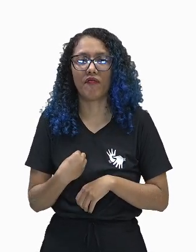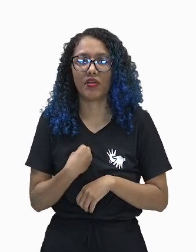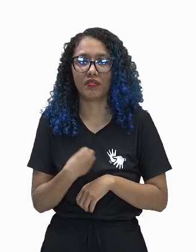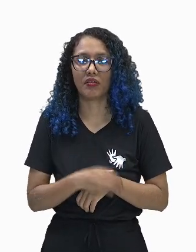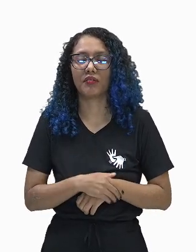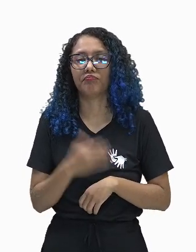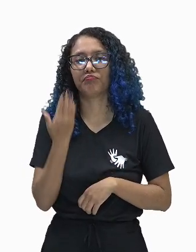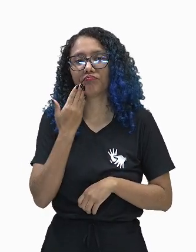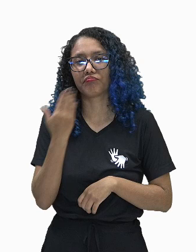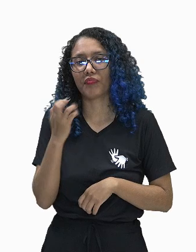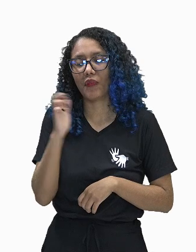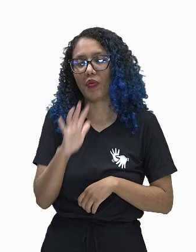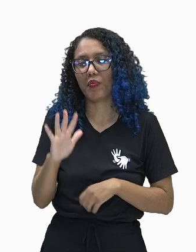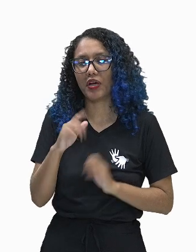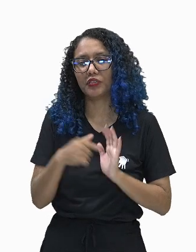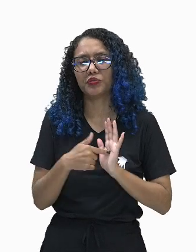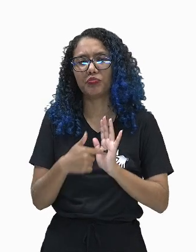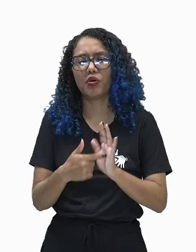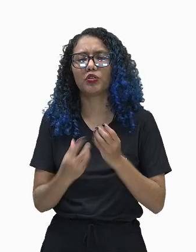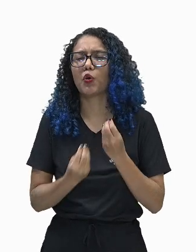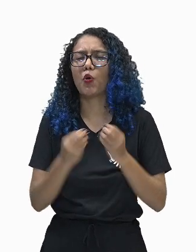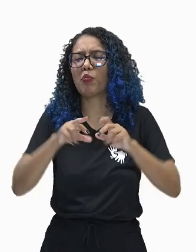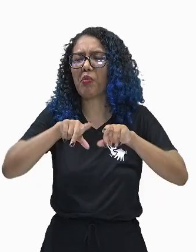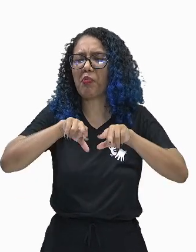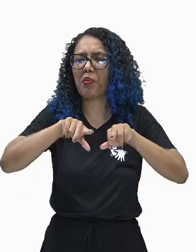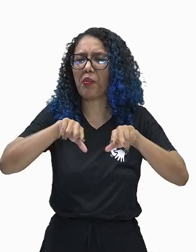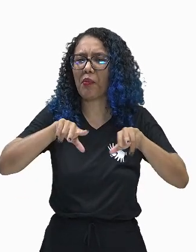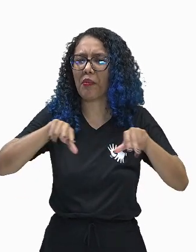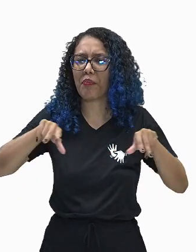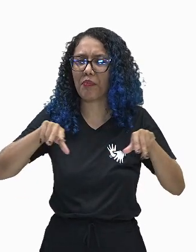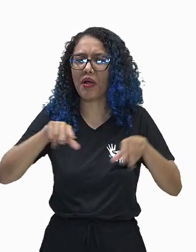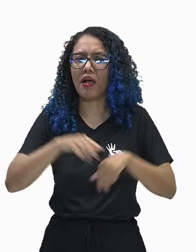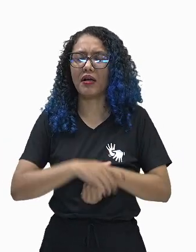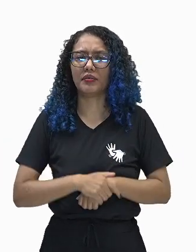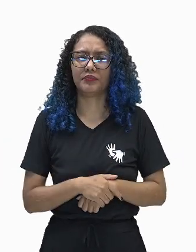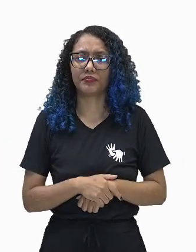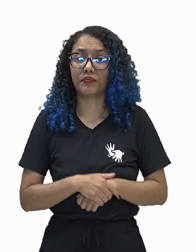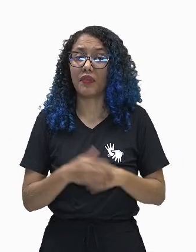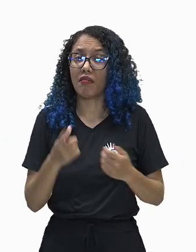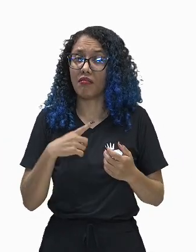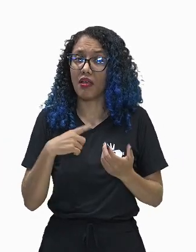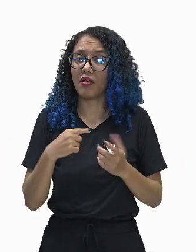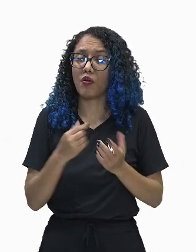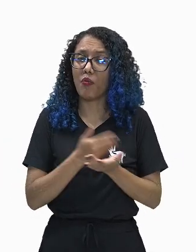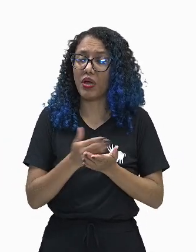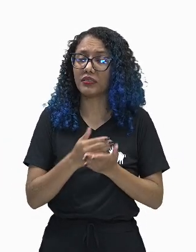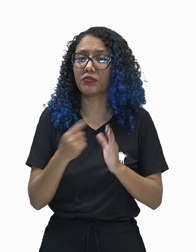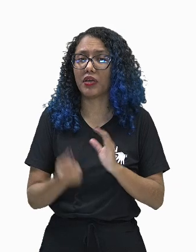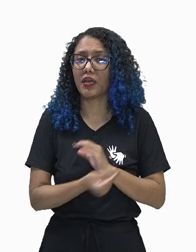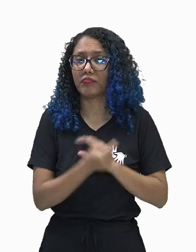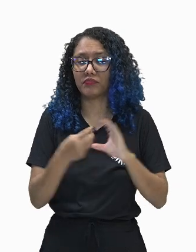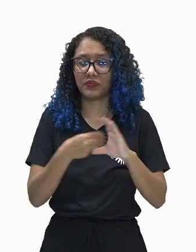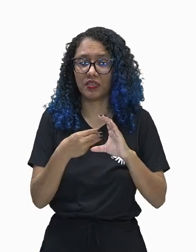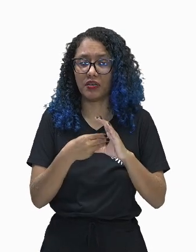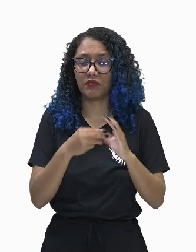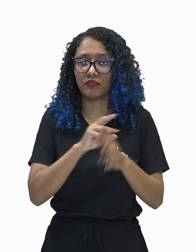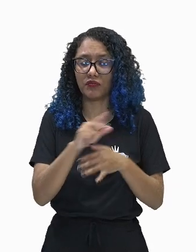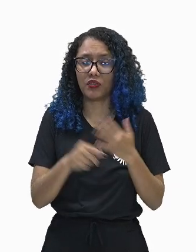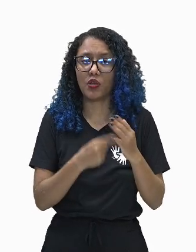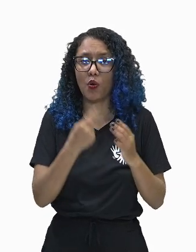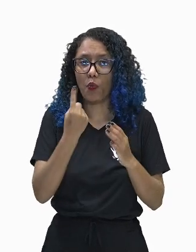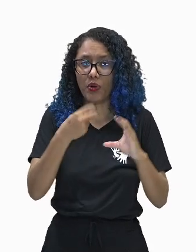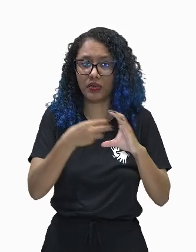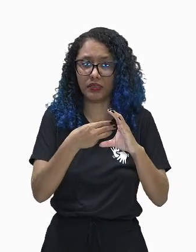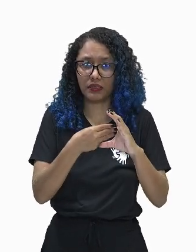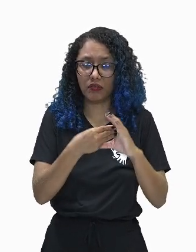essa diversidade que vai desde os seres unicelulares até os multicelulares. Desde os seres mais simples